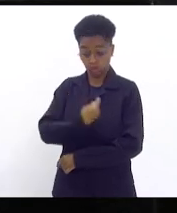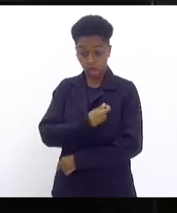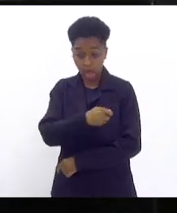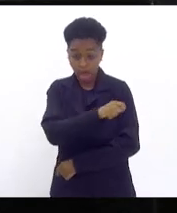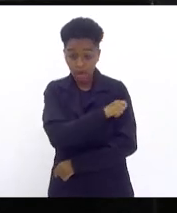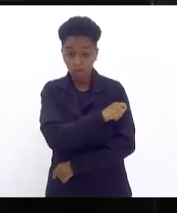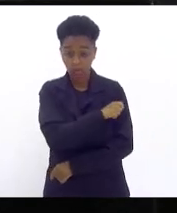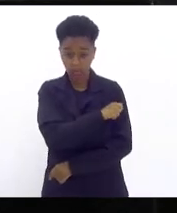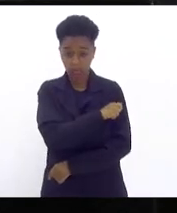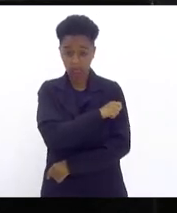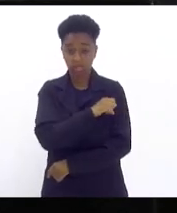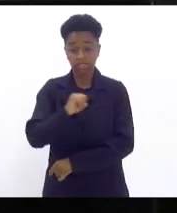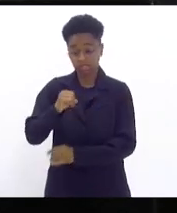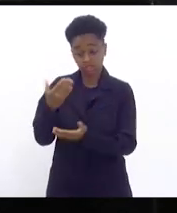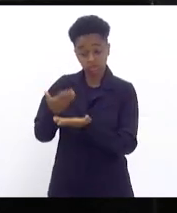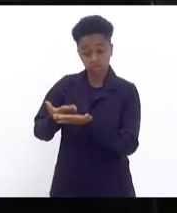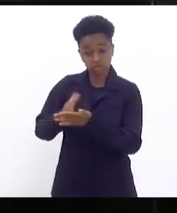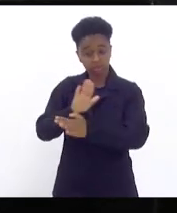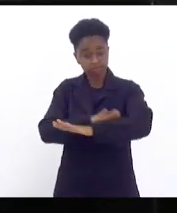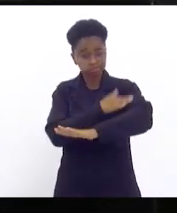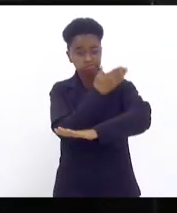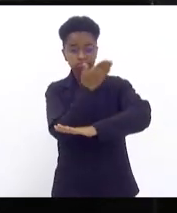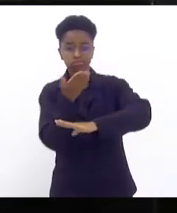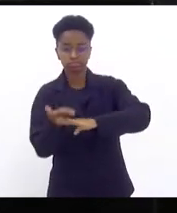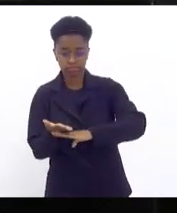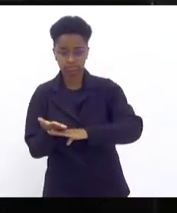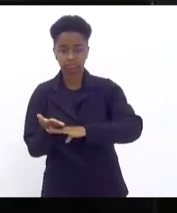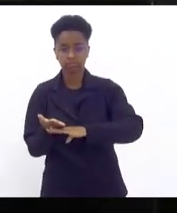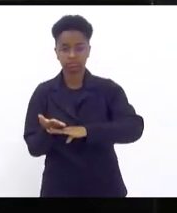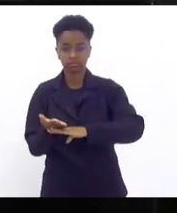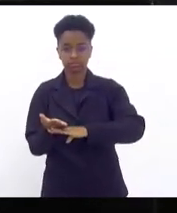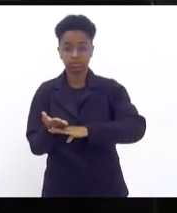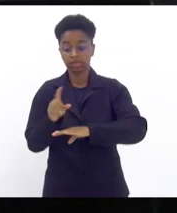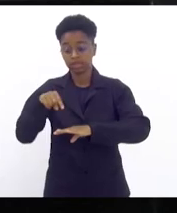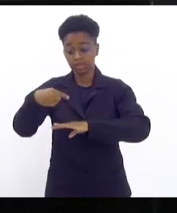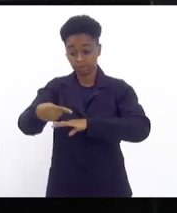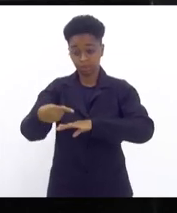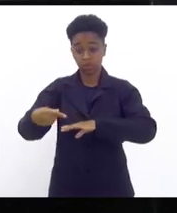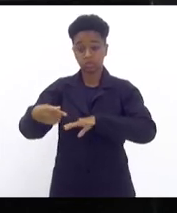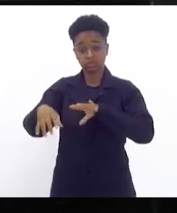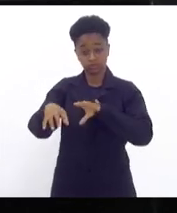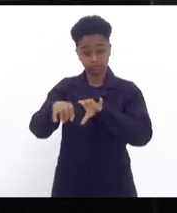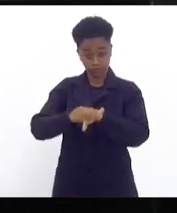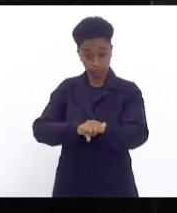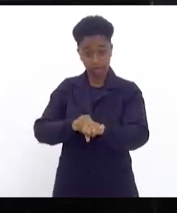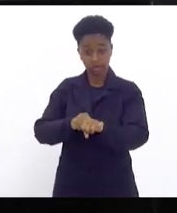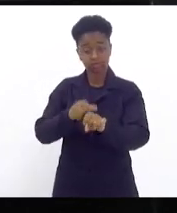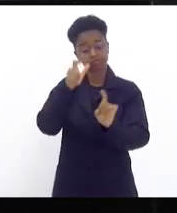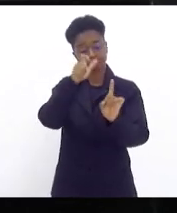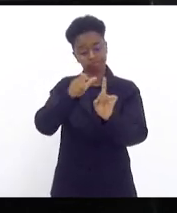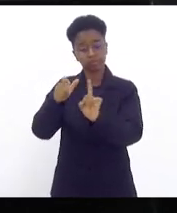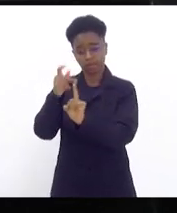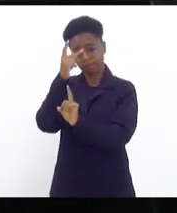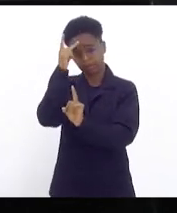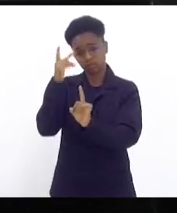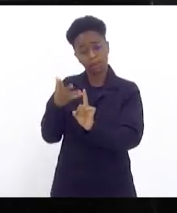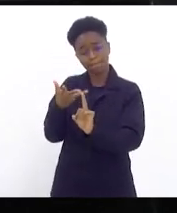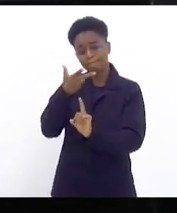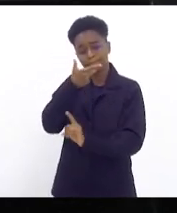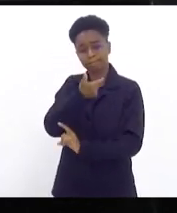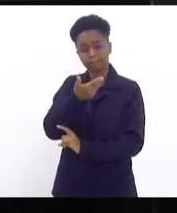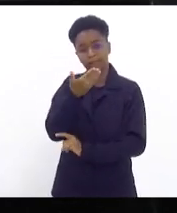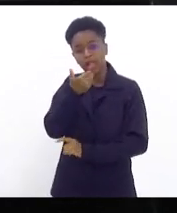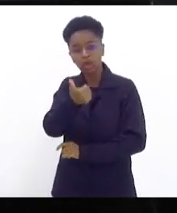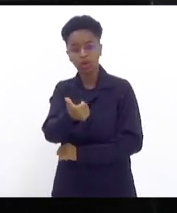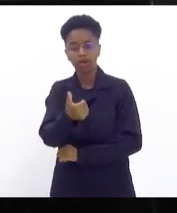estudam em tempo integral ao se formar serão pessoas melhores, terão